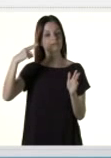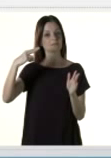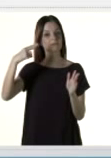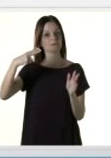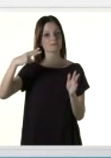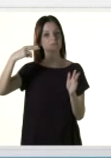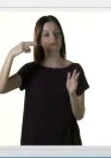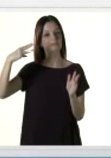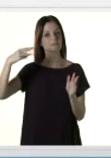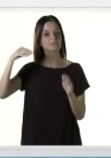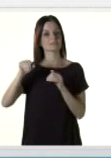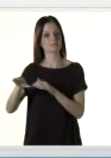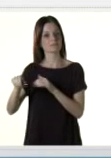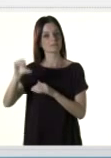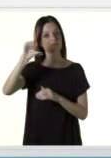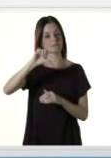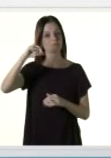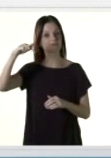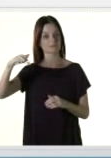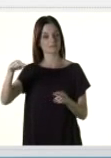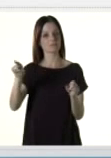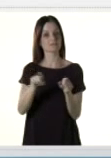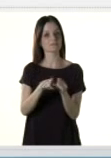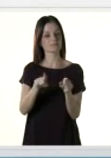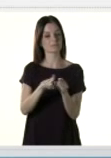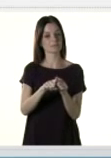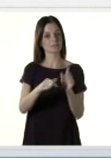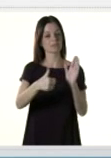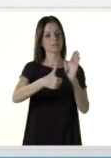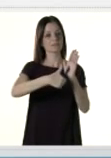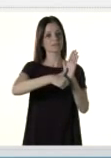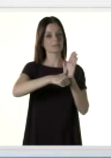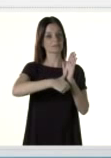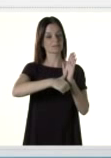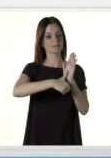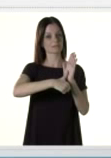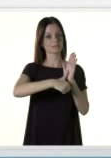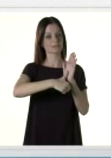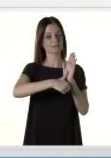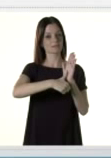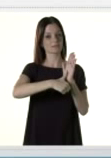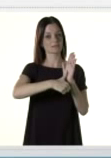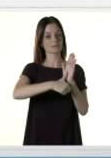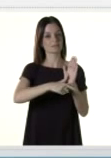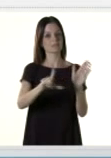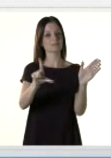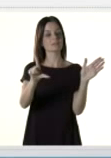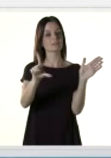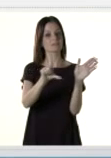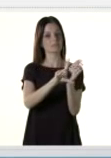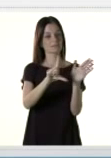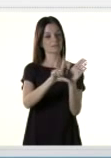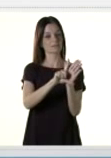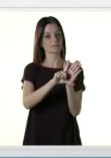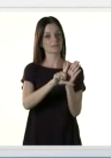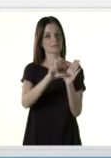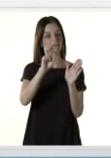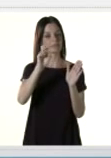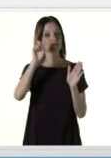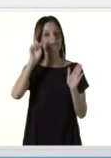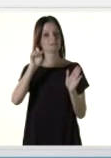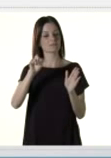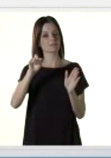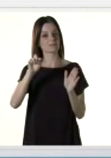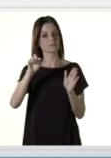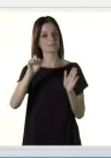23 de setembro de 1997. E Identidade Funcional, em consonância com o Decreto nº 5